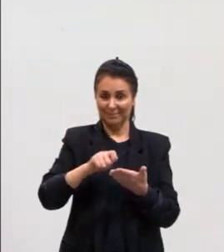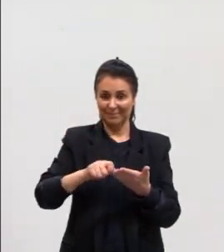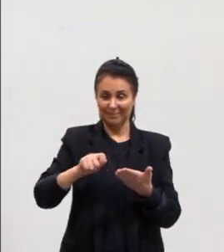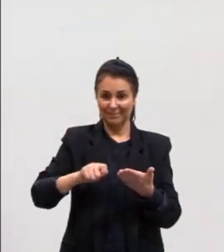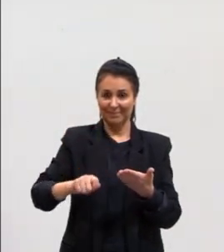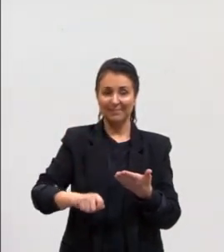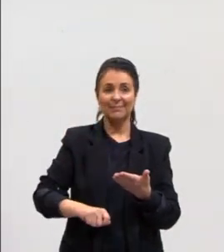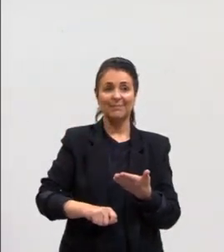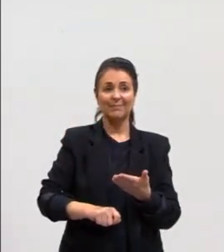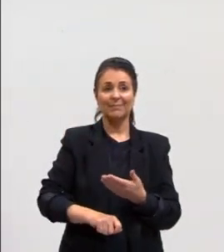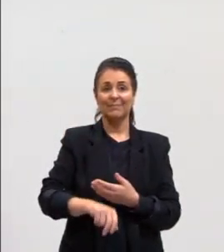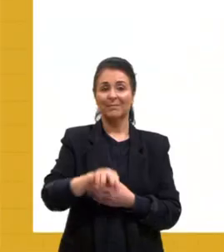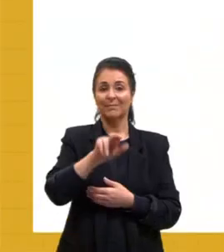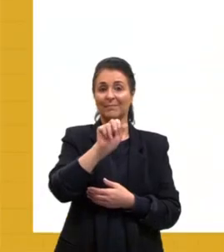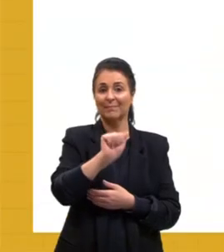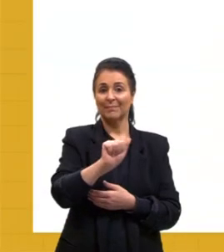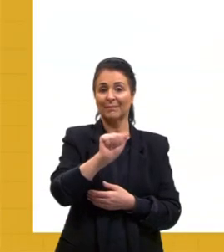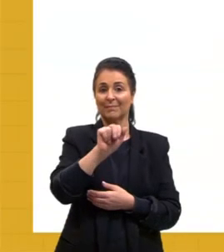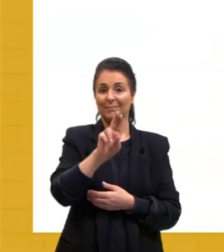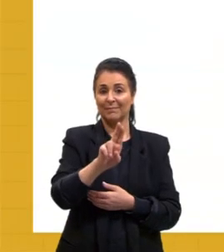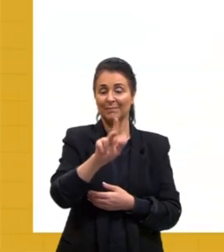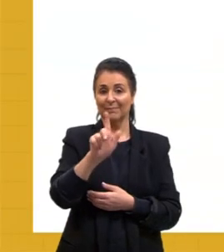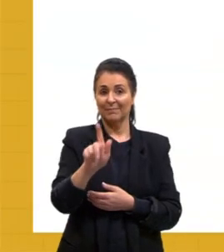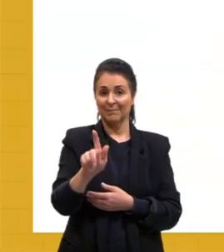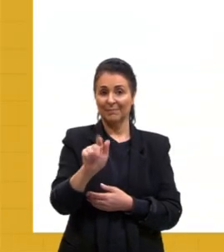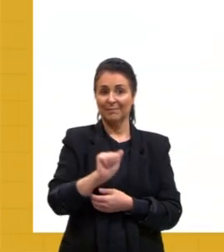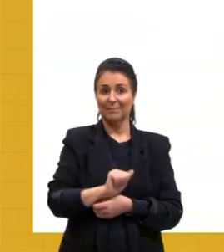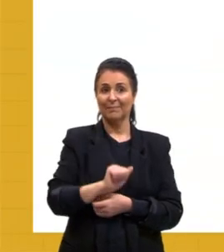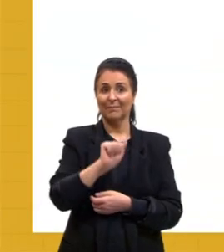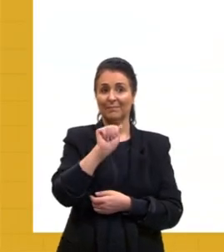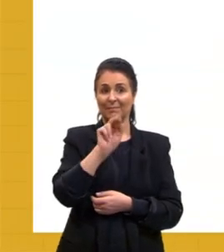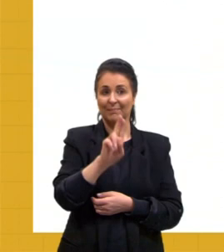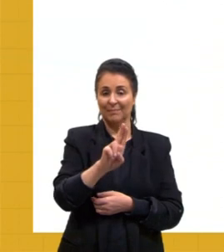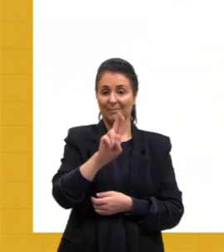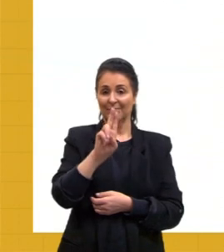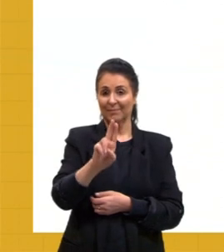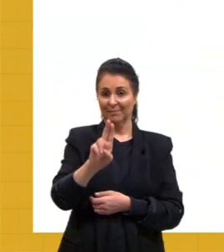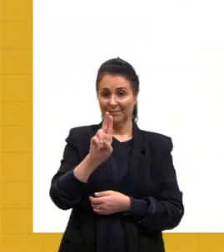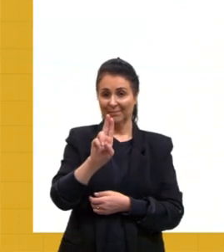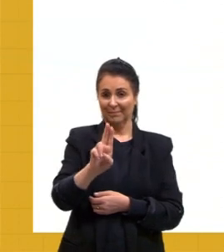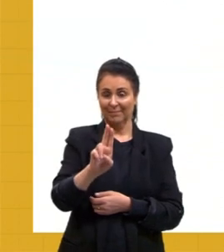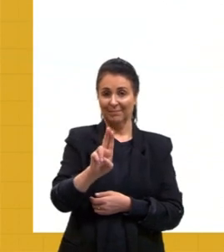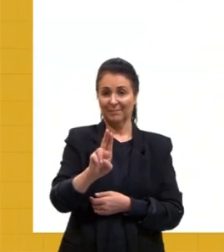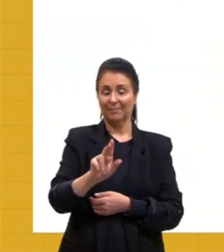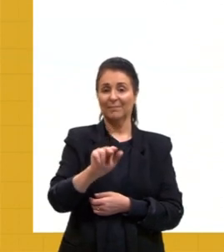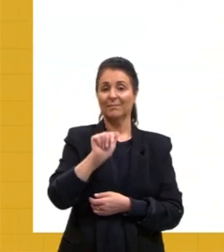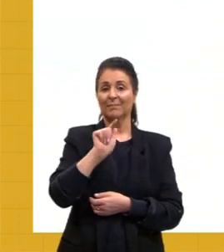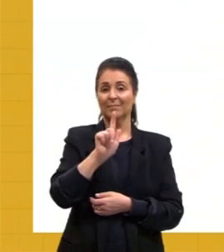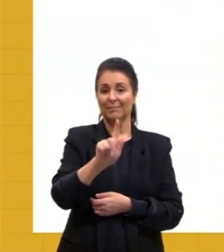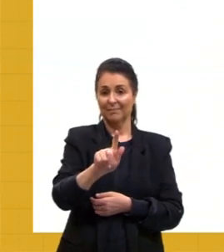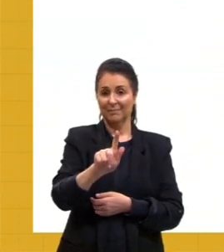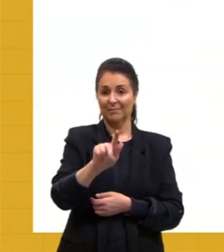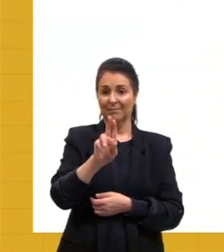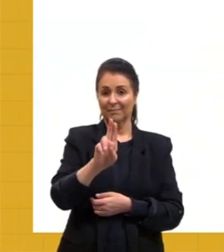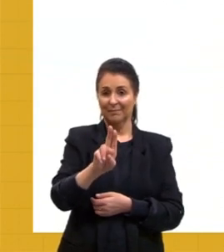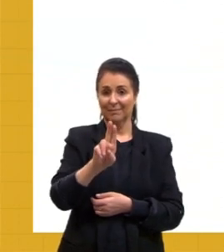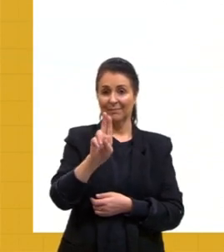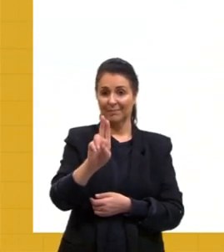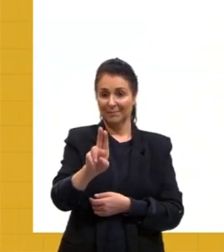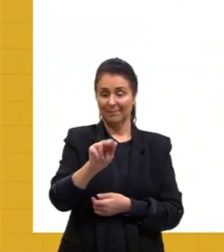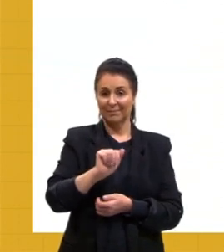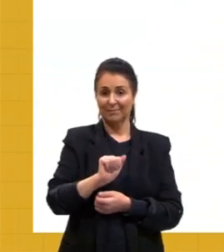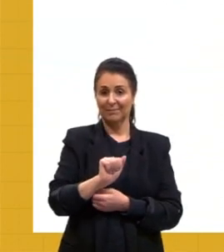O 1 é o A, o G, depois é o U, o U, depois é o G, o U,